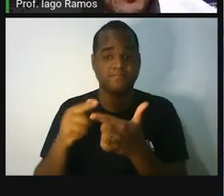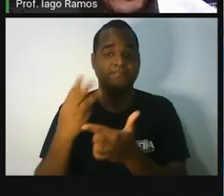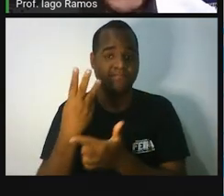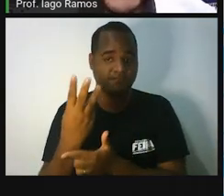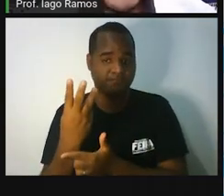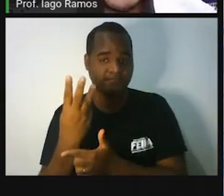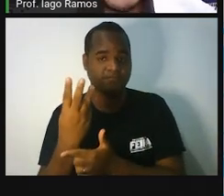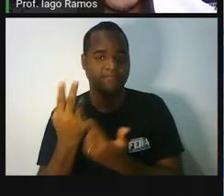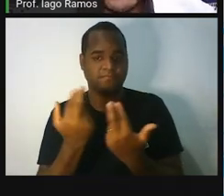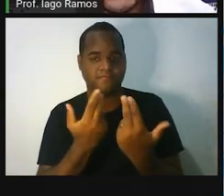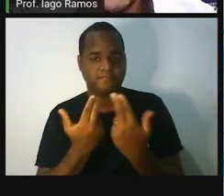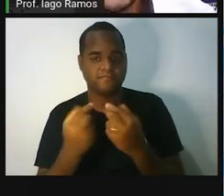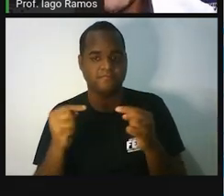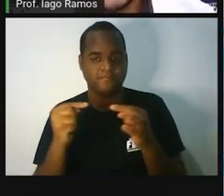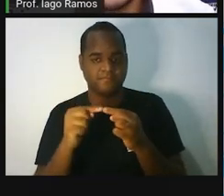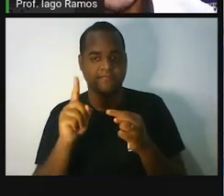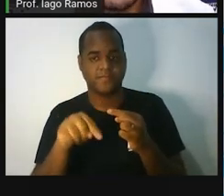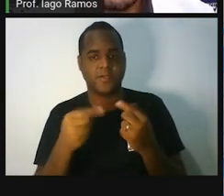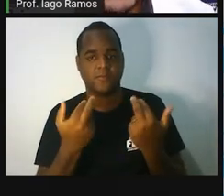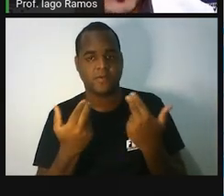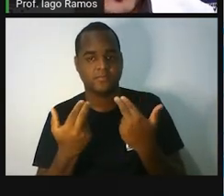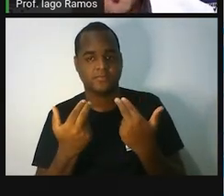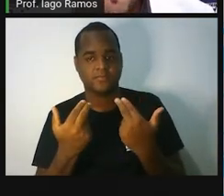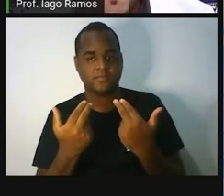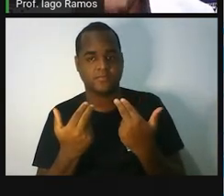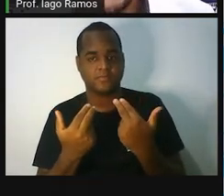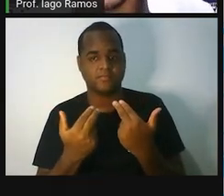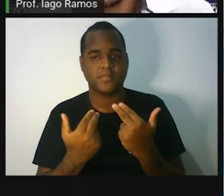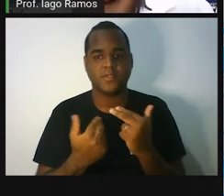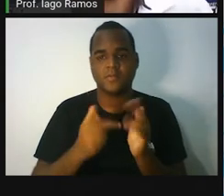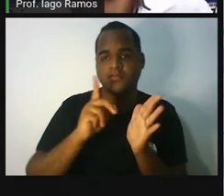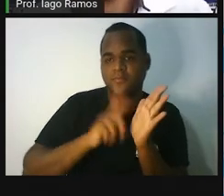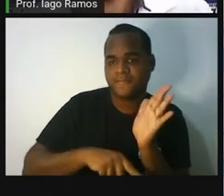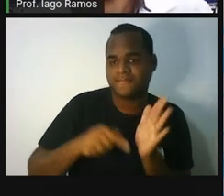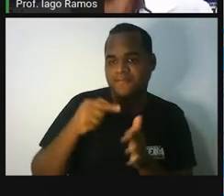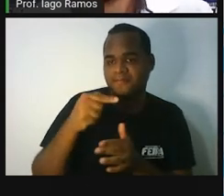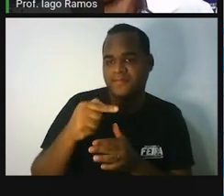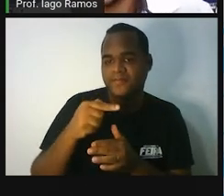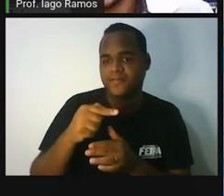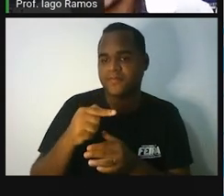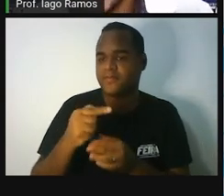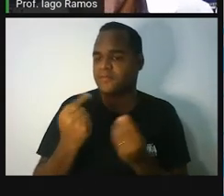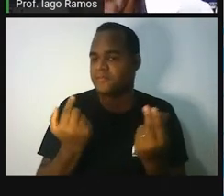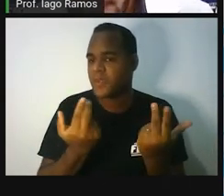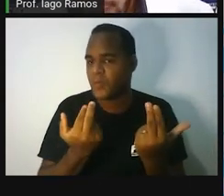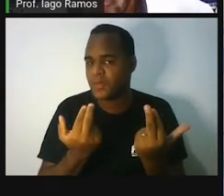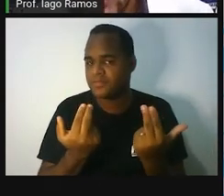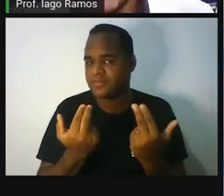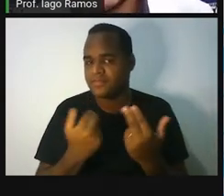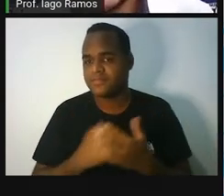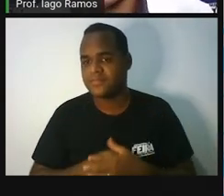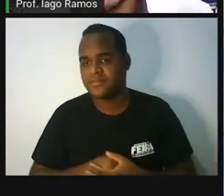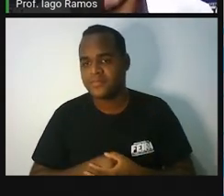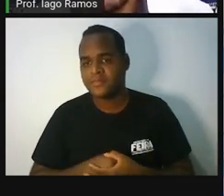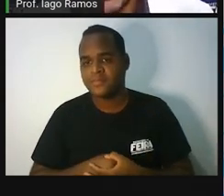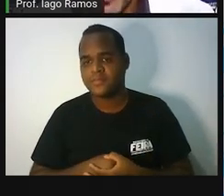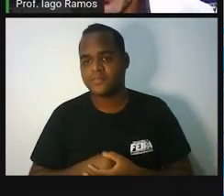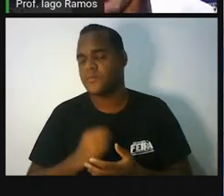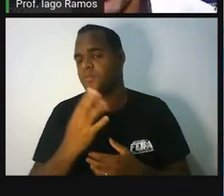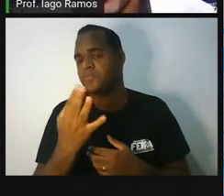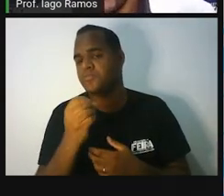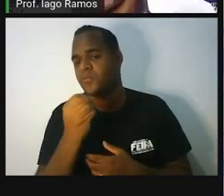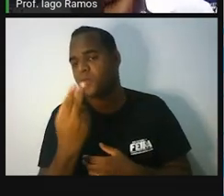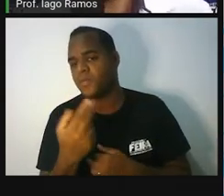dividir por 3 dos dois lados da igualdade? Você vai ter que subtrair 7 dos dois lados da